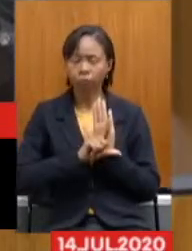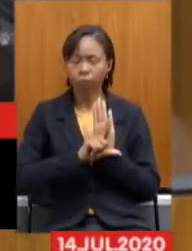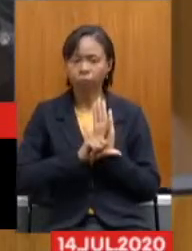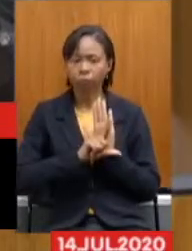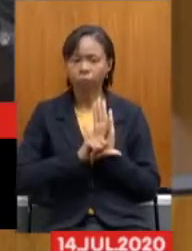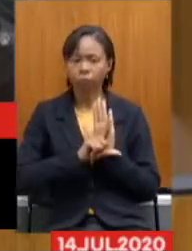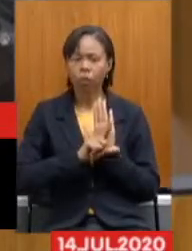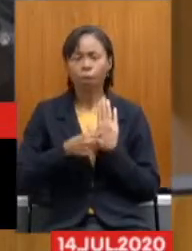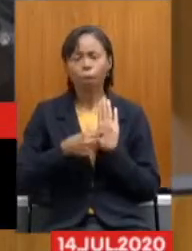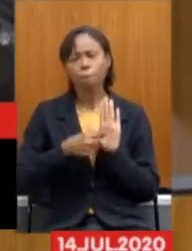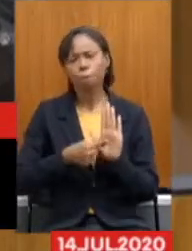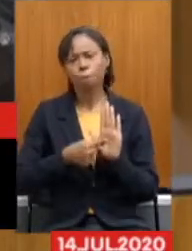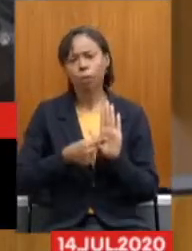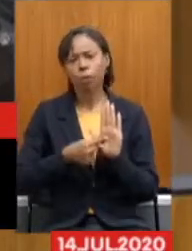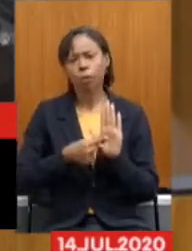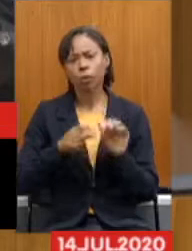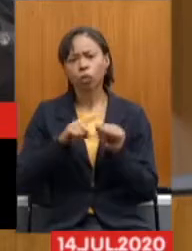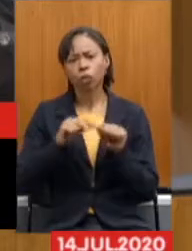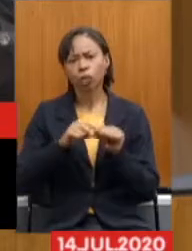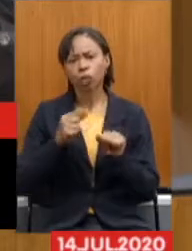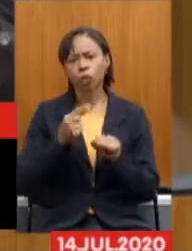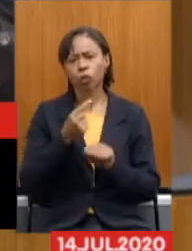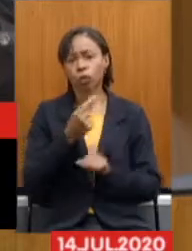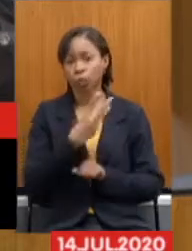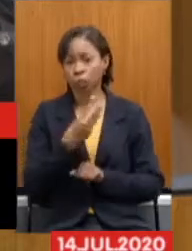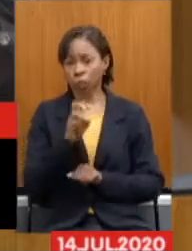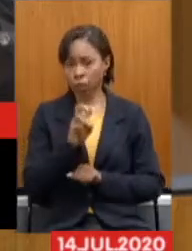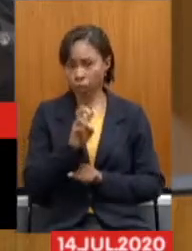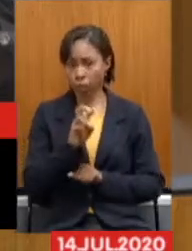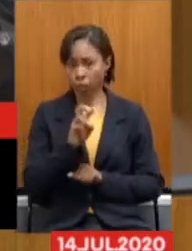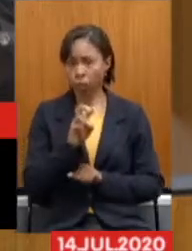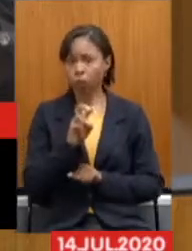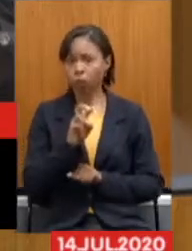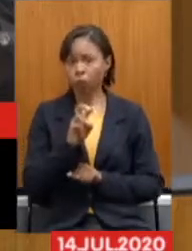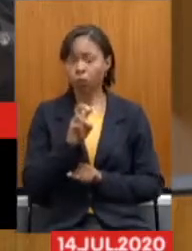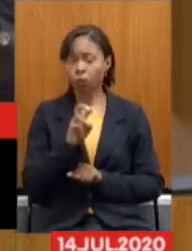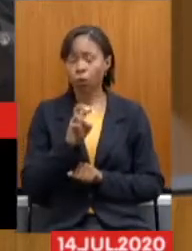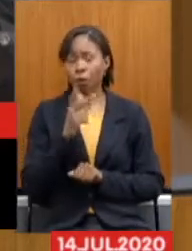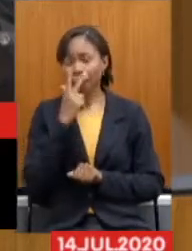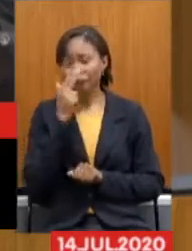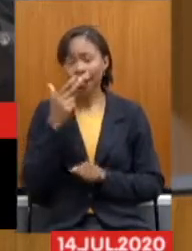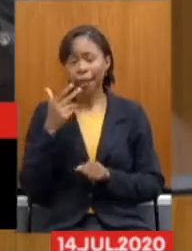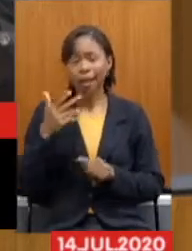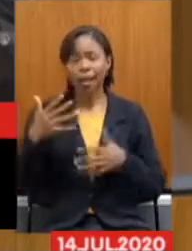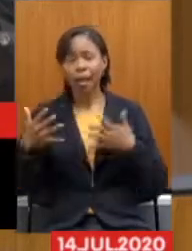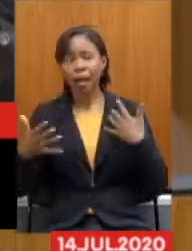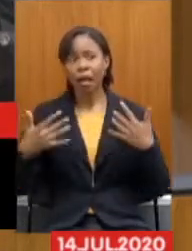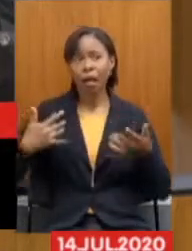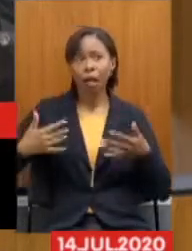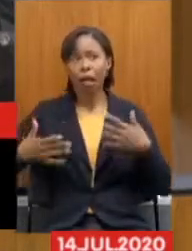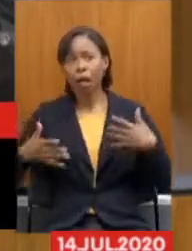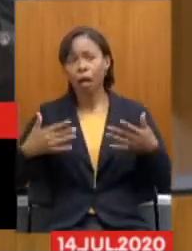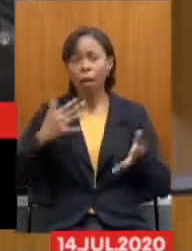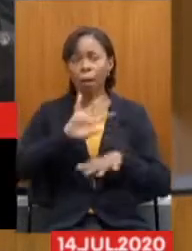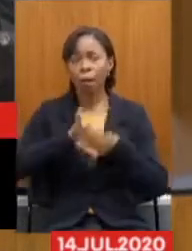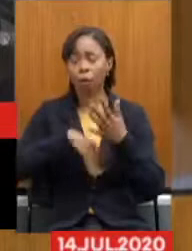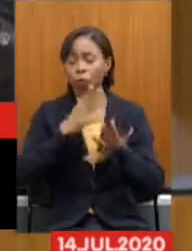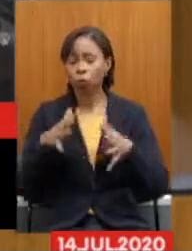Ele se apresenta No artigo 35 De antes Constitui um verdadeiro Trezinho da alegria Uma farra do boi